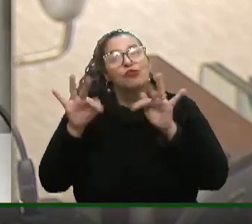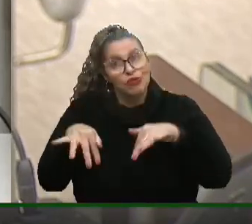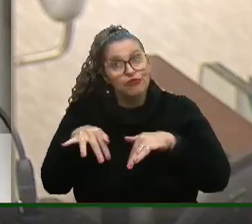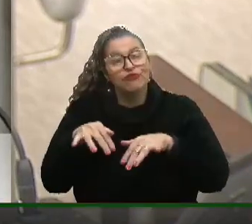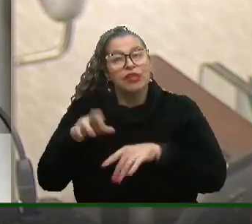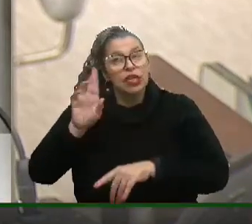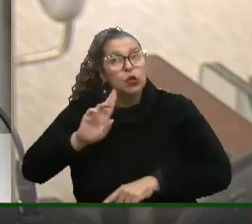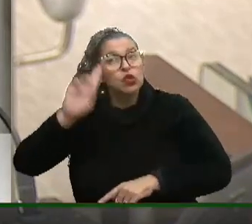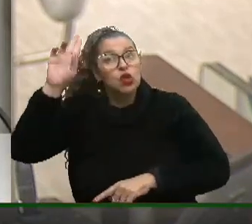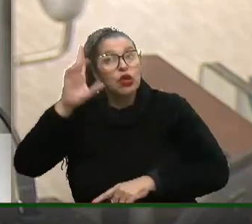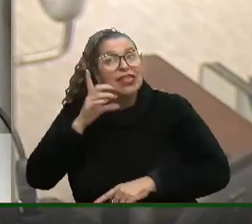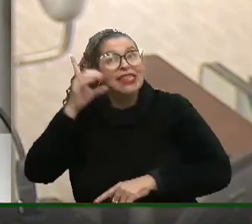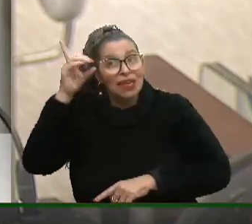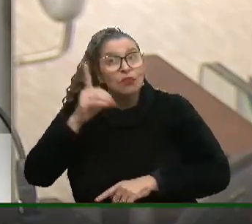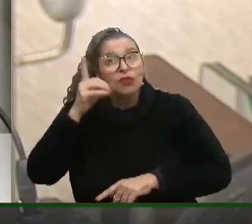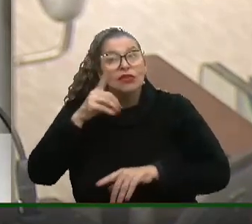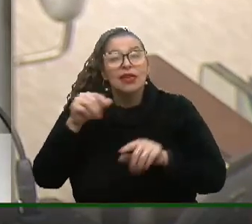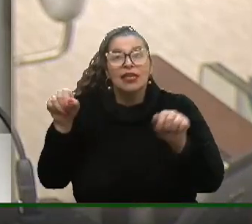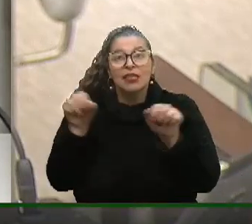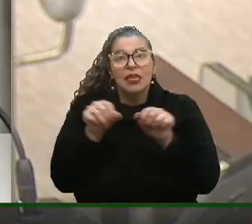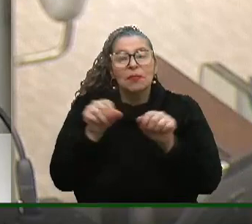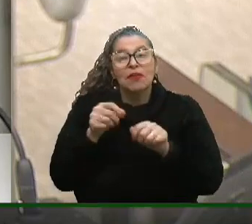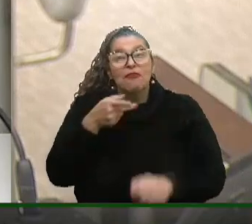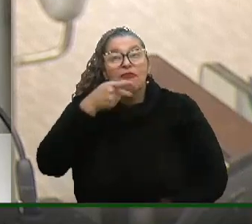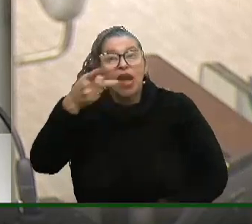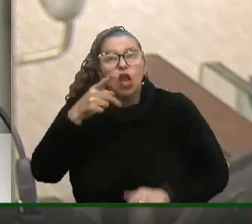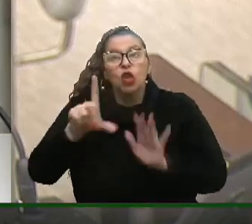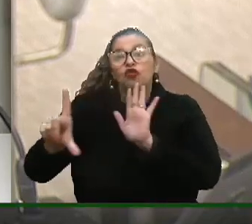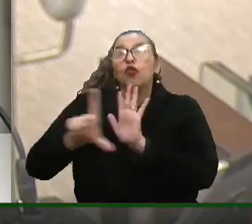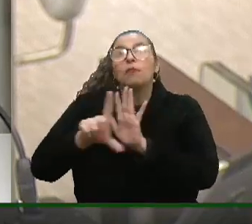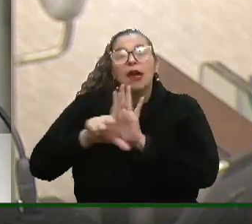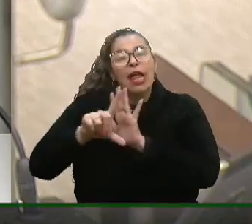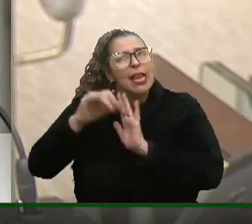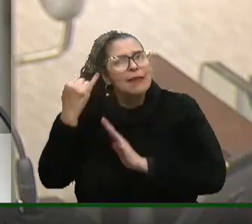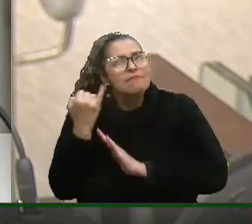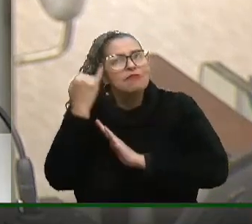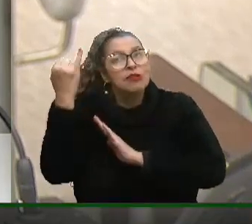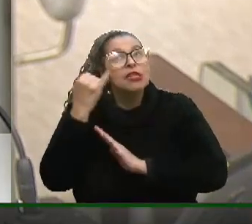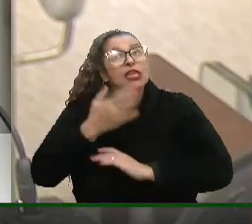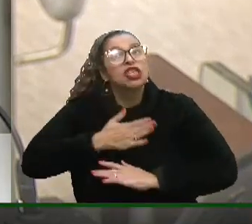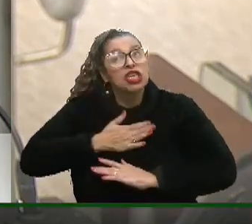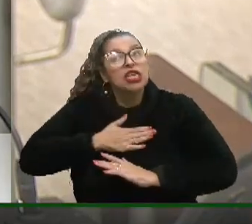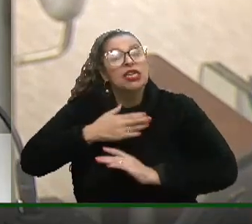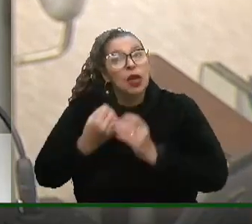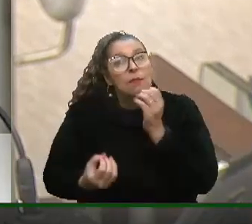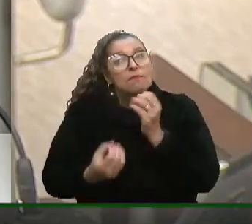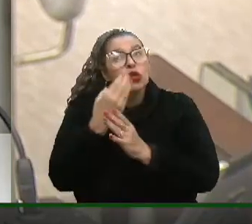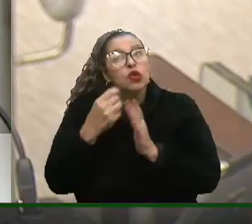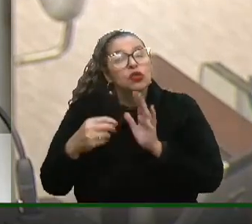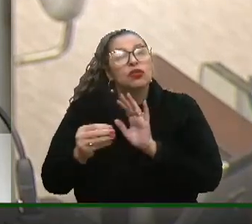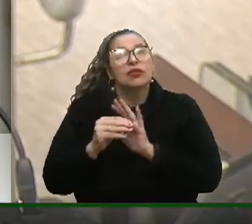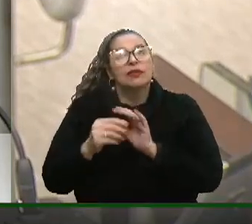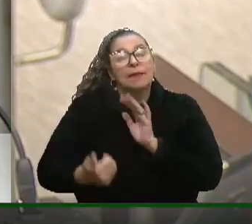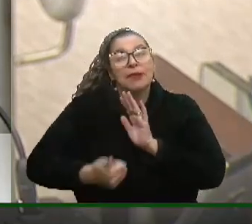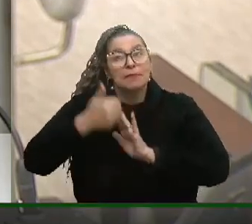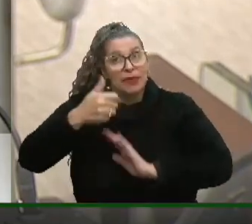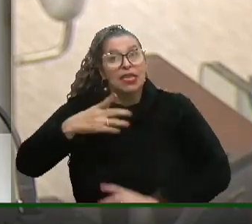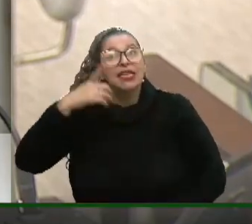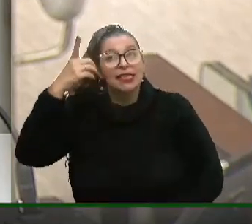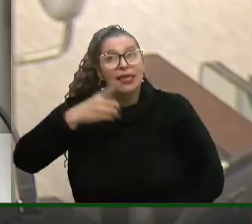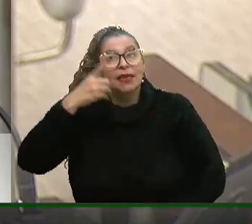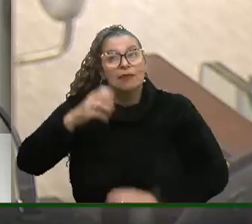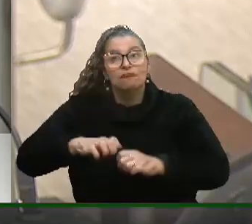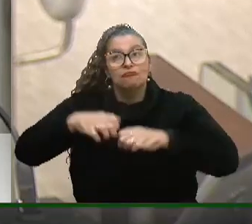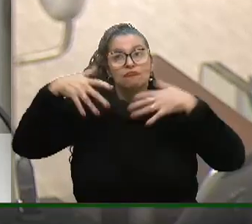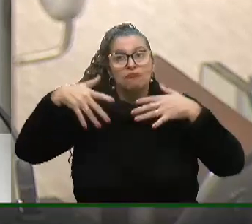V. Exª tentou desdenhar de uma lei importante de minha autoria. Na minha primeira passagem por essa casa,